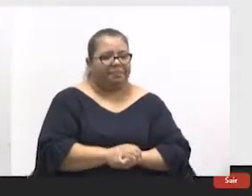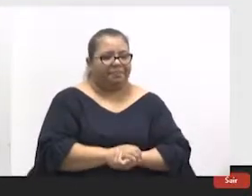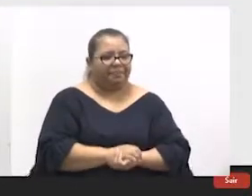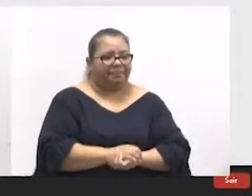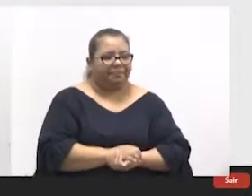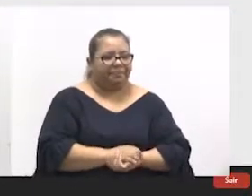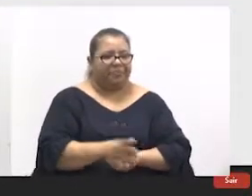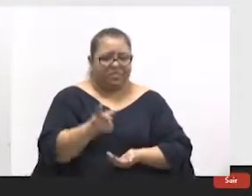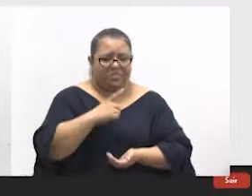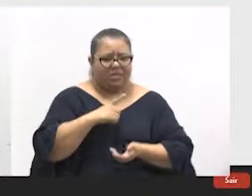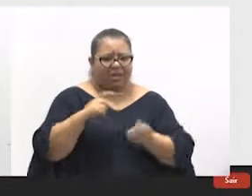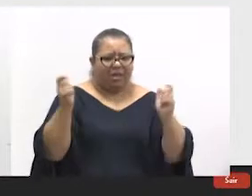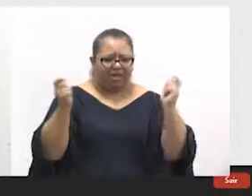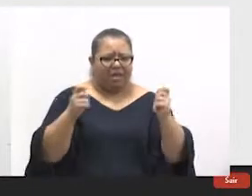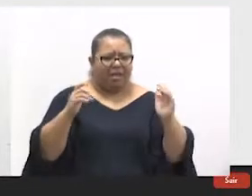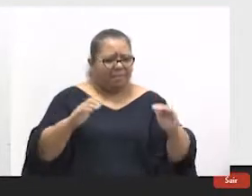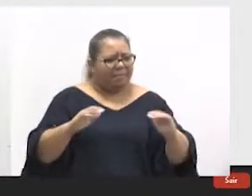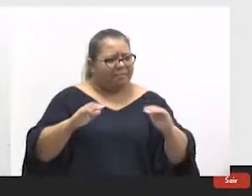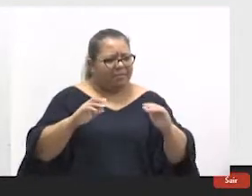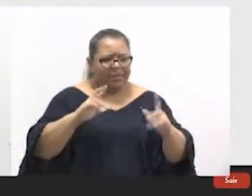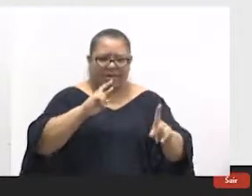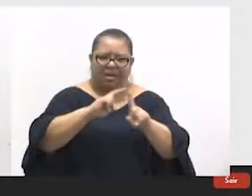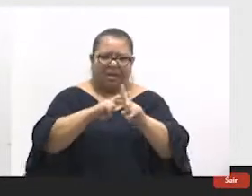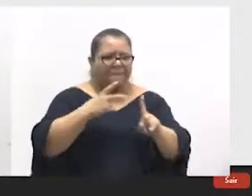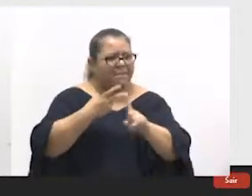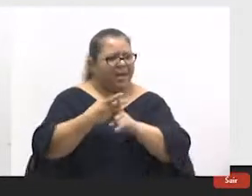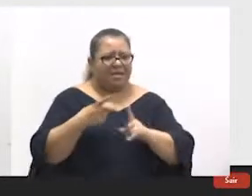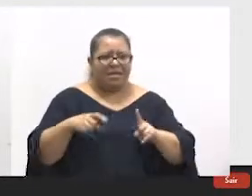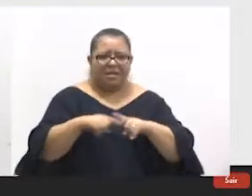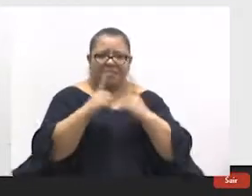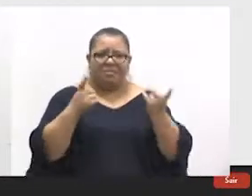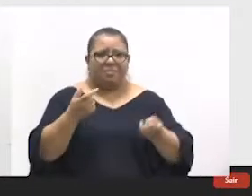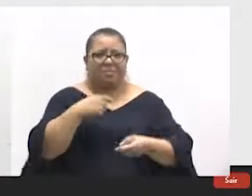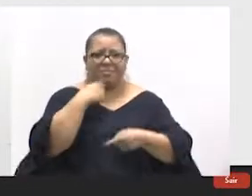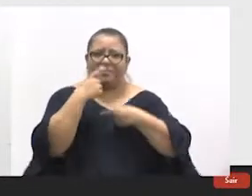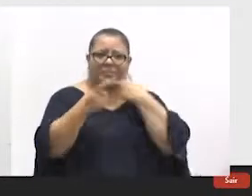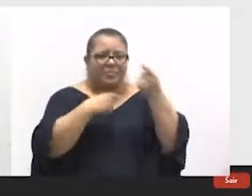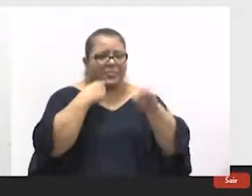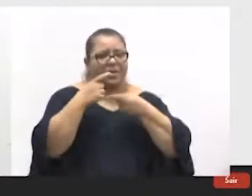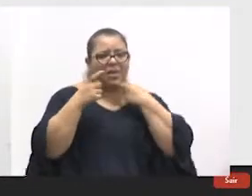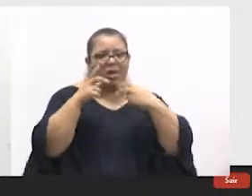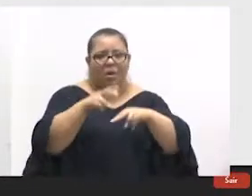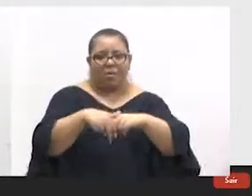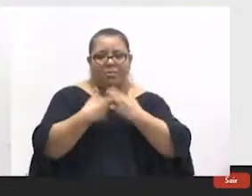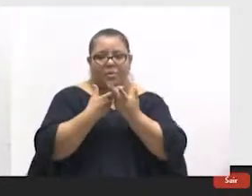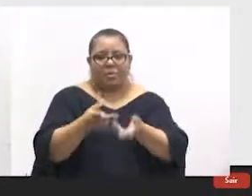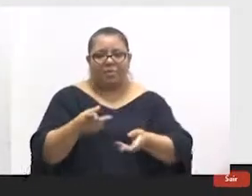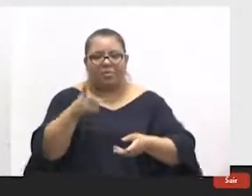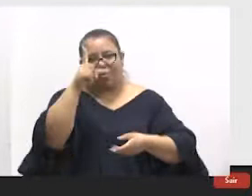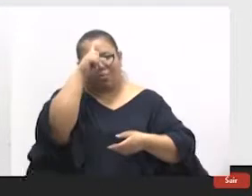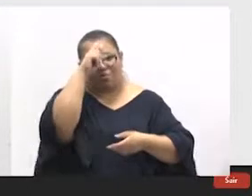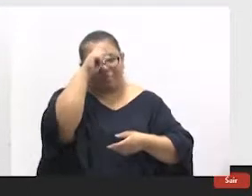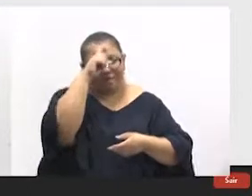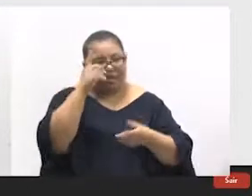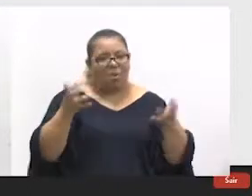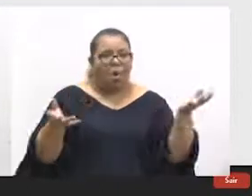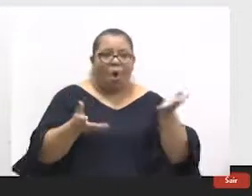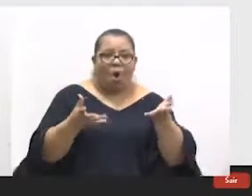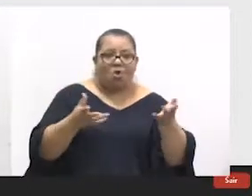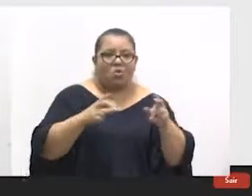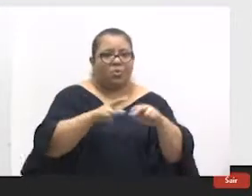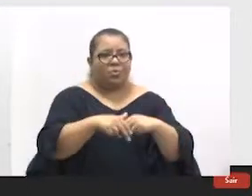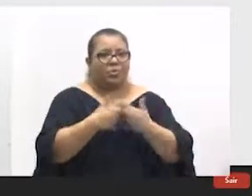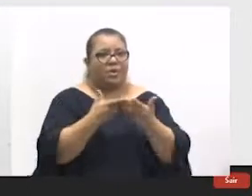Então a gente teria a capacidade de fazer mais, mas a gente não consegue não por limitação do hospital, né? Por limitação de